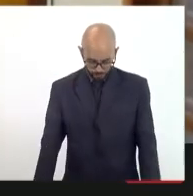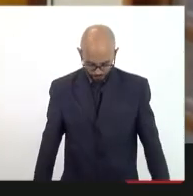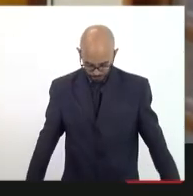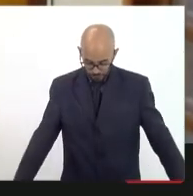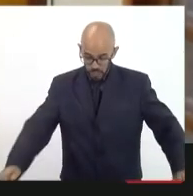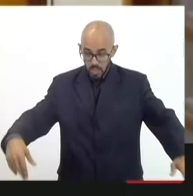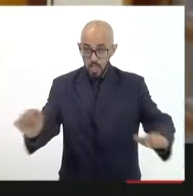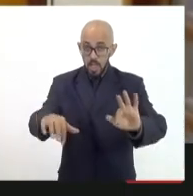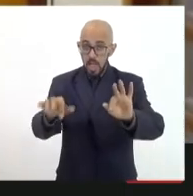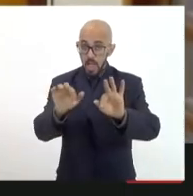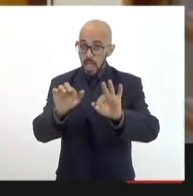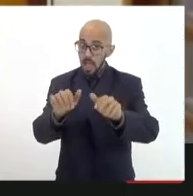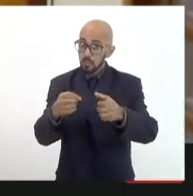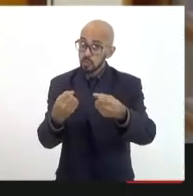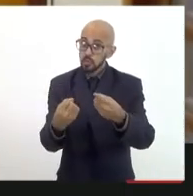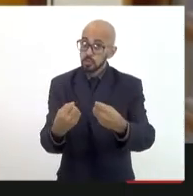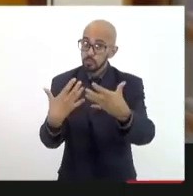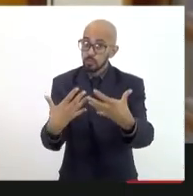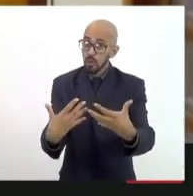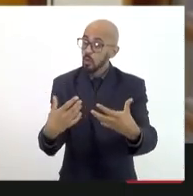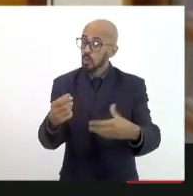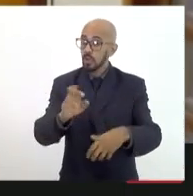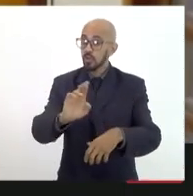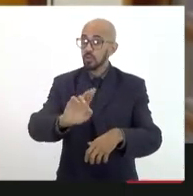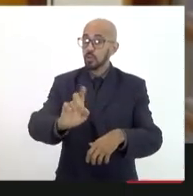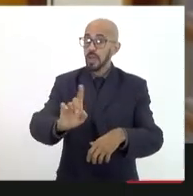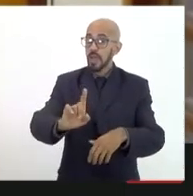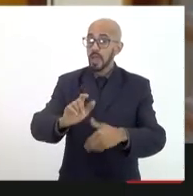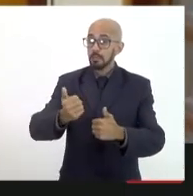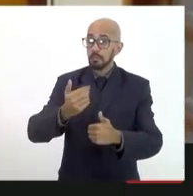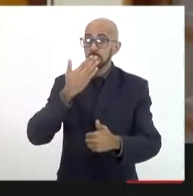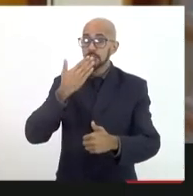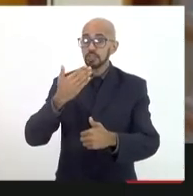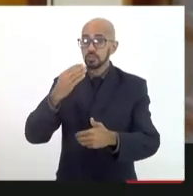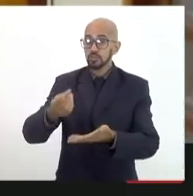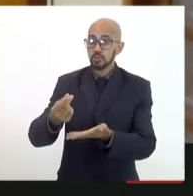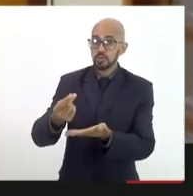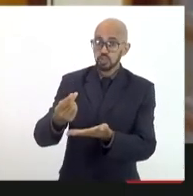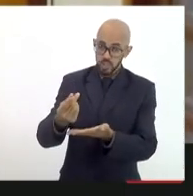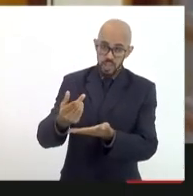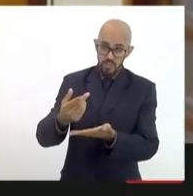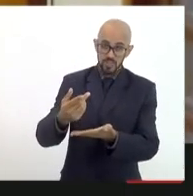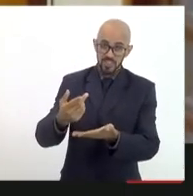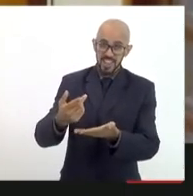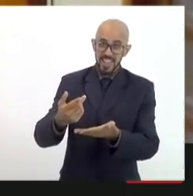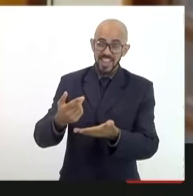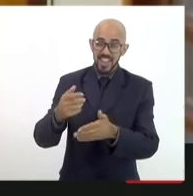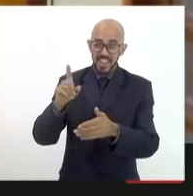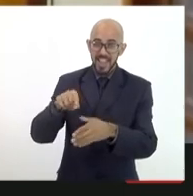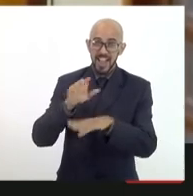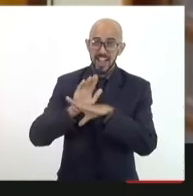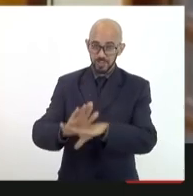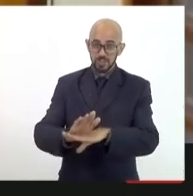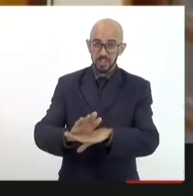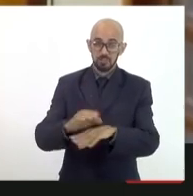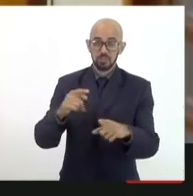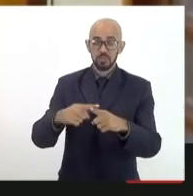Felizmente, não vou estar aqui nem pedindo recursos, eu estou querendo ajudar mesmo, porque, de fato, estamos